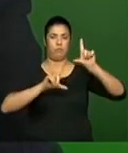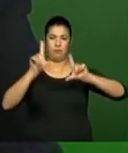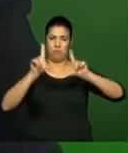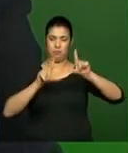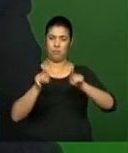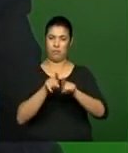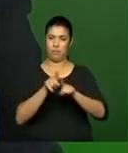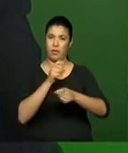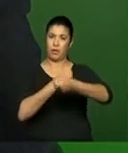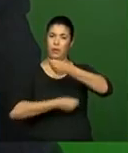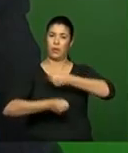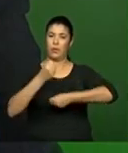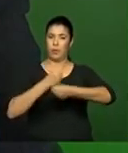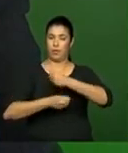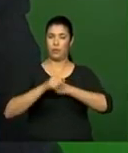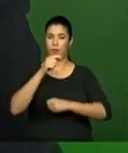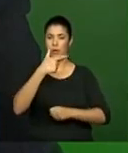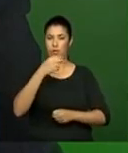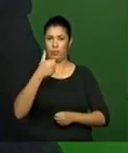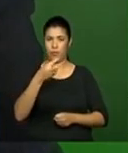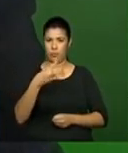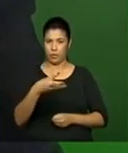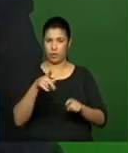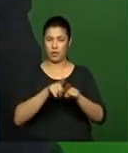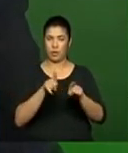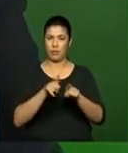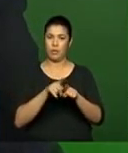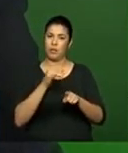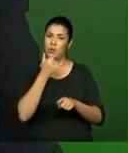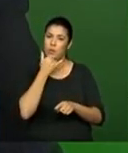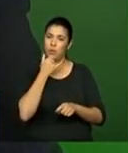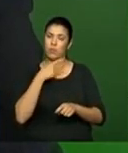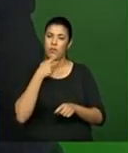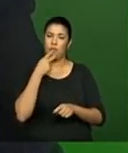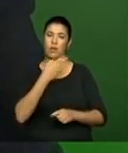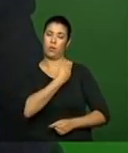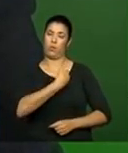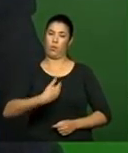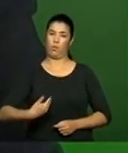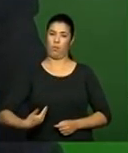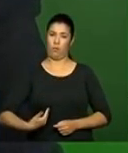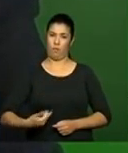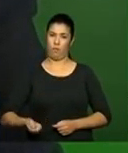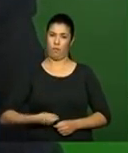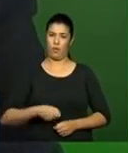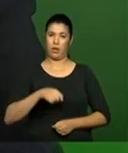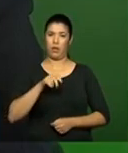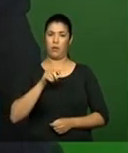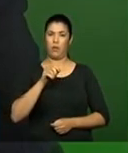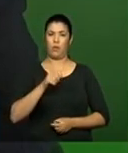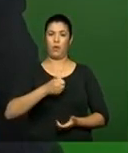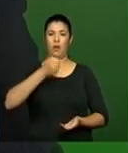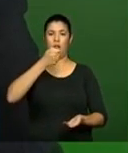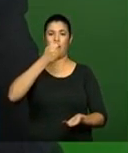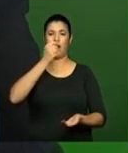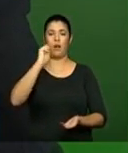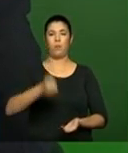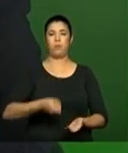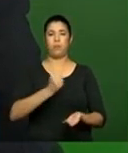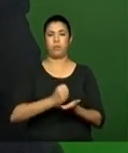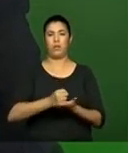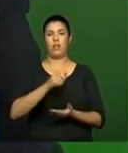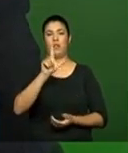no ano passado, nós vamos fechar... Estou falando do bolo publicitário quando falo do governo, a administração direta, o que está em responsabilidade nossa.